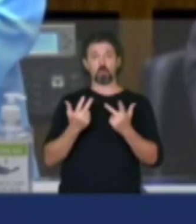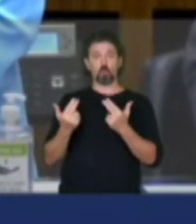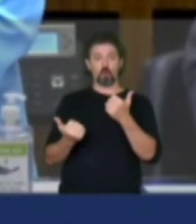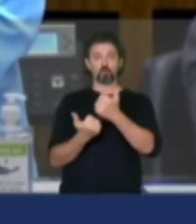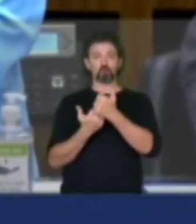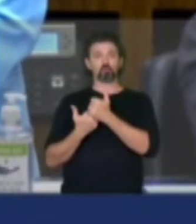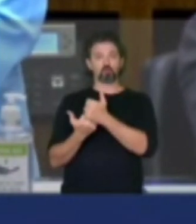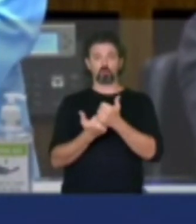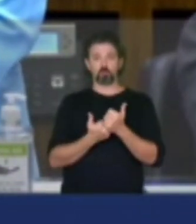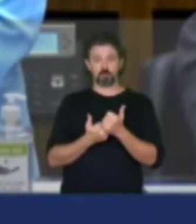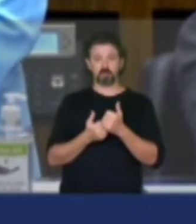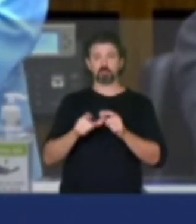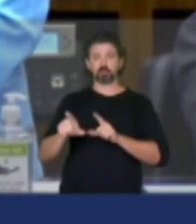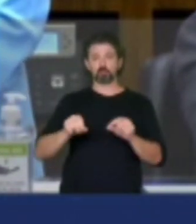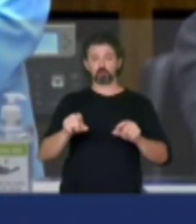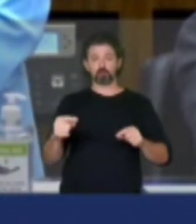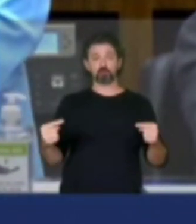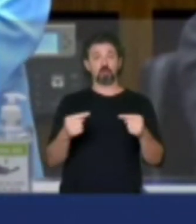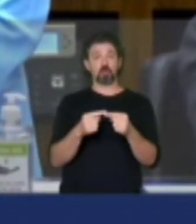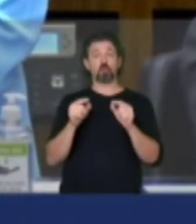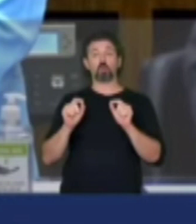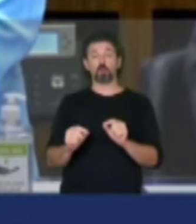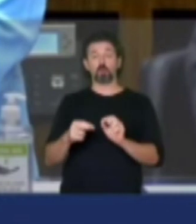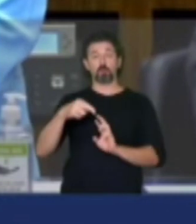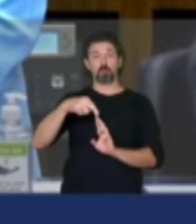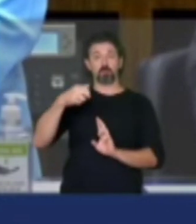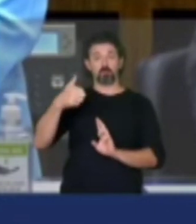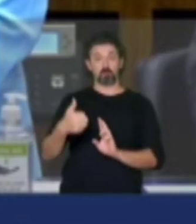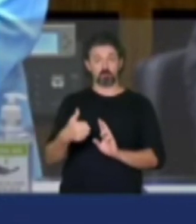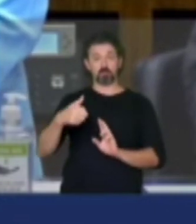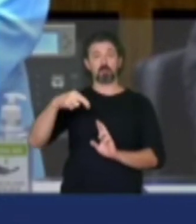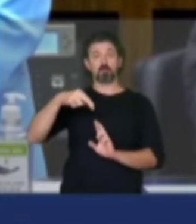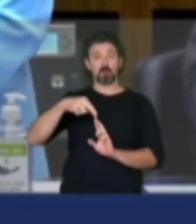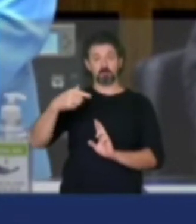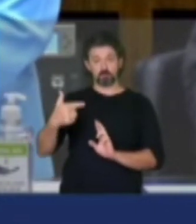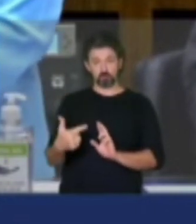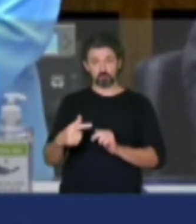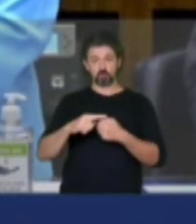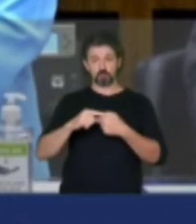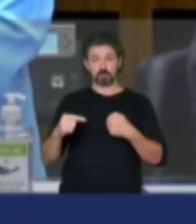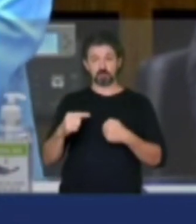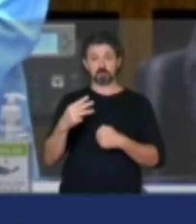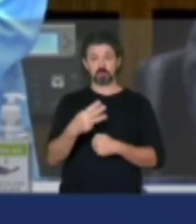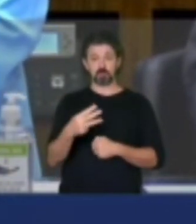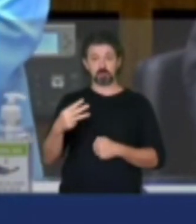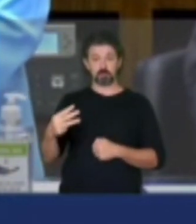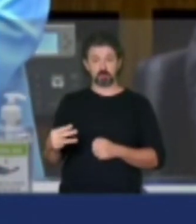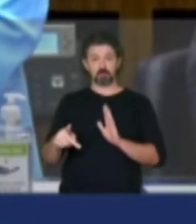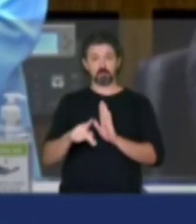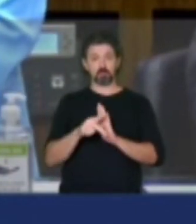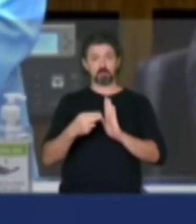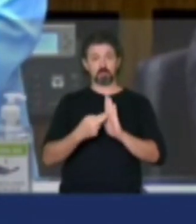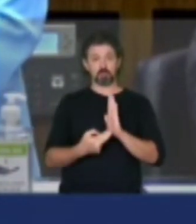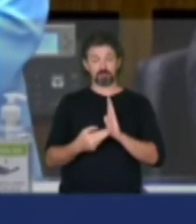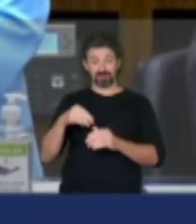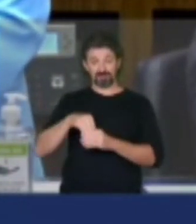designados de acordo com o parágrafo 1º e 2º do artigo 33 do Regimento Interno.